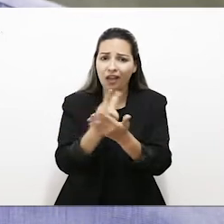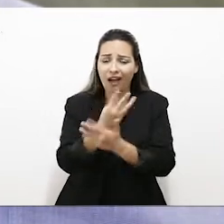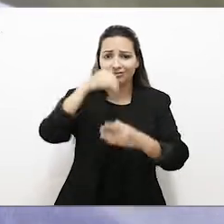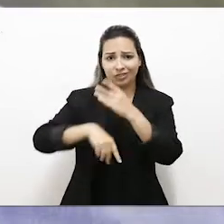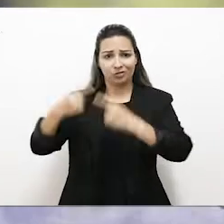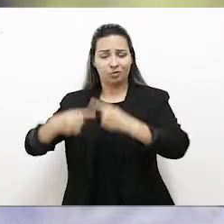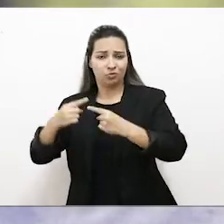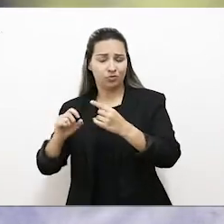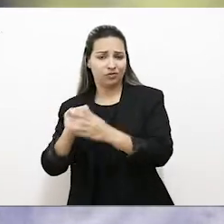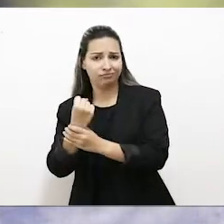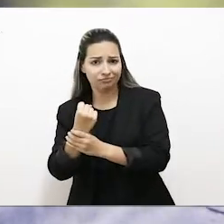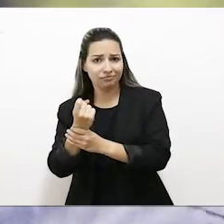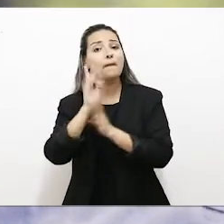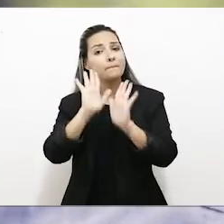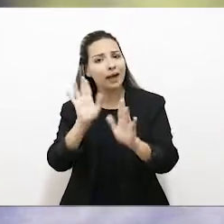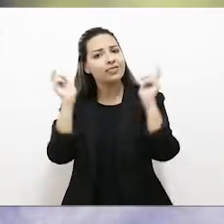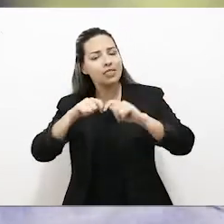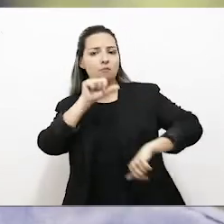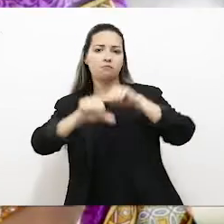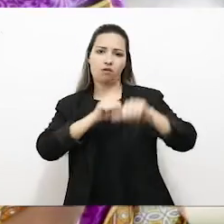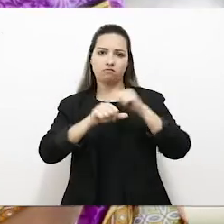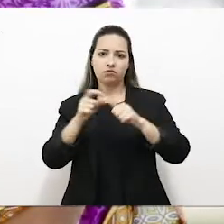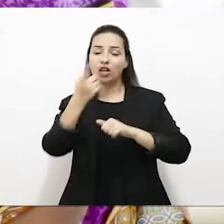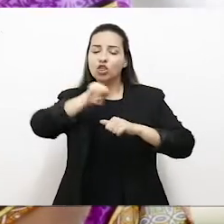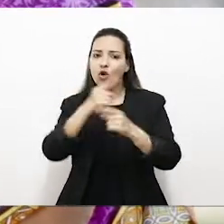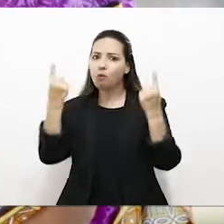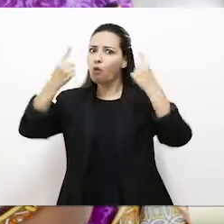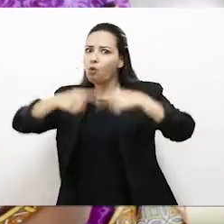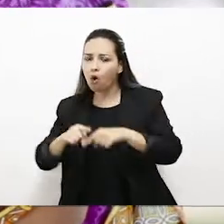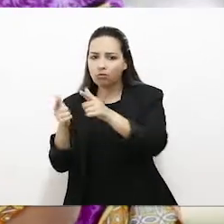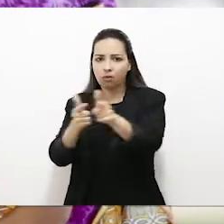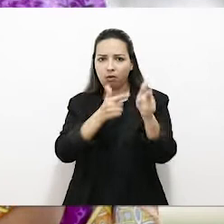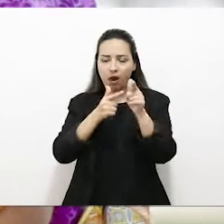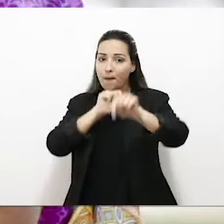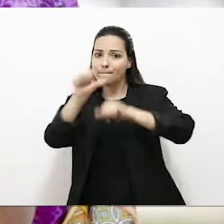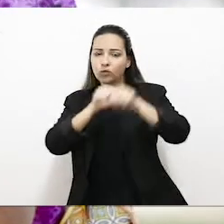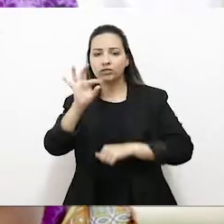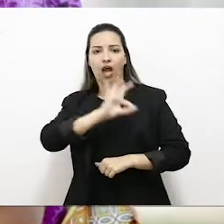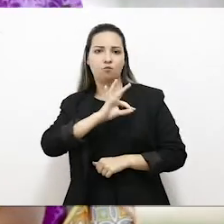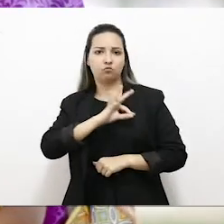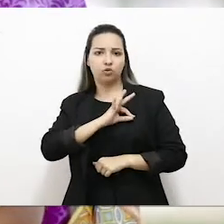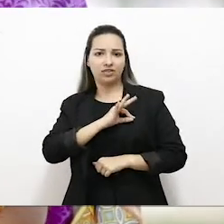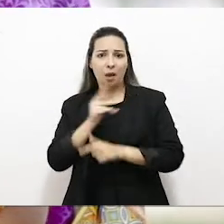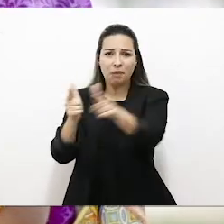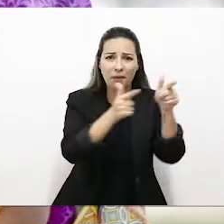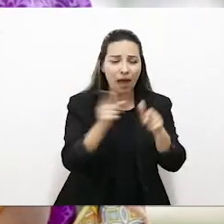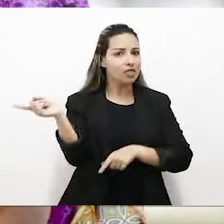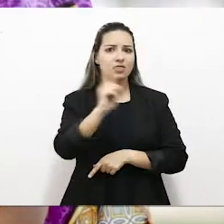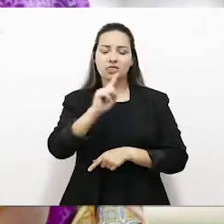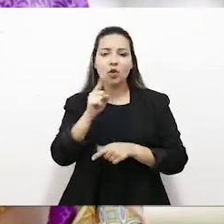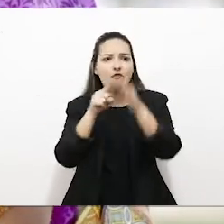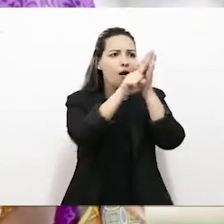segurança está errada, mas a segurança pública tem jeito. Vamos combater o tráfico de armas. Reformar a polícia e trocar a lógica do